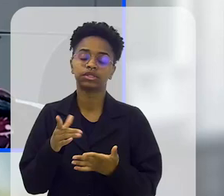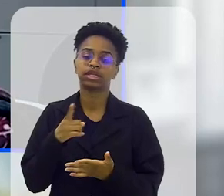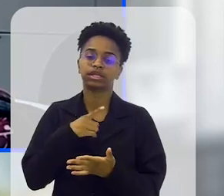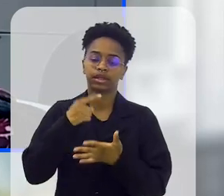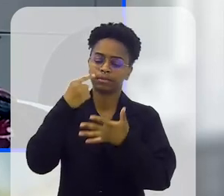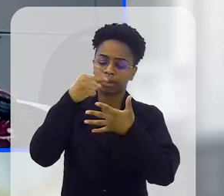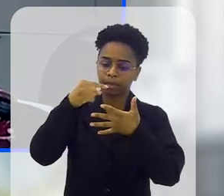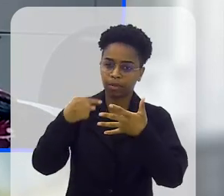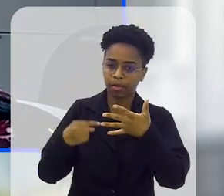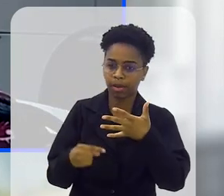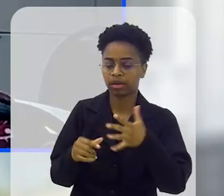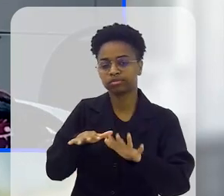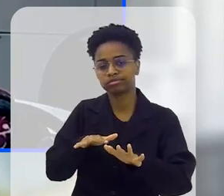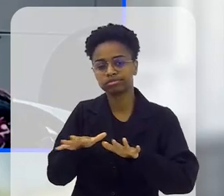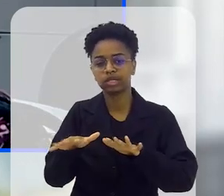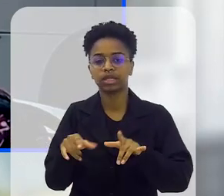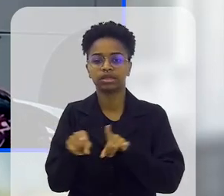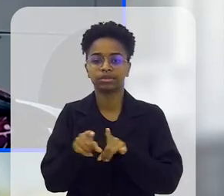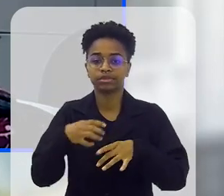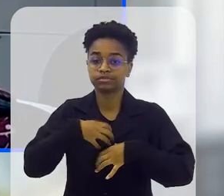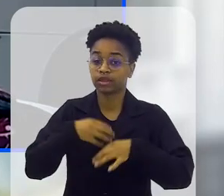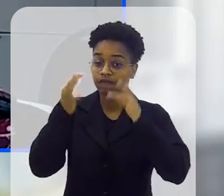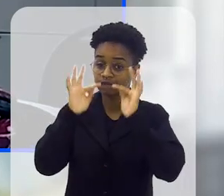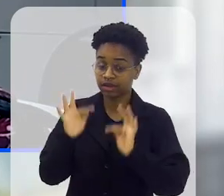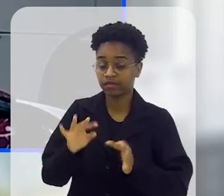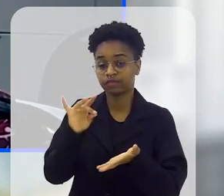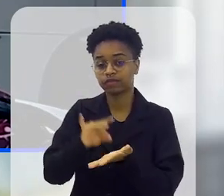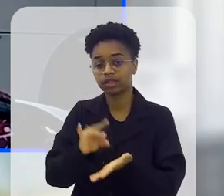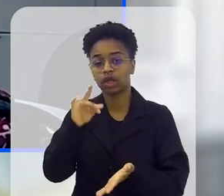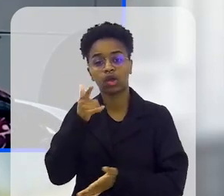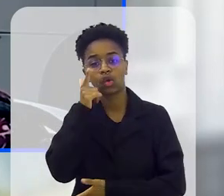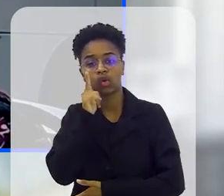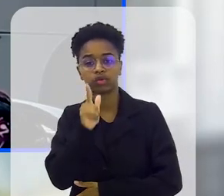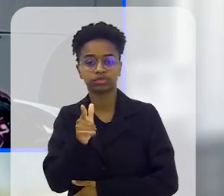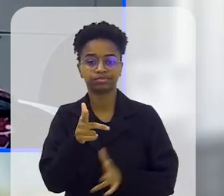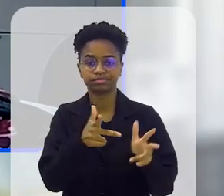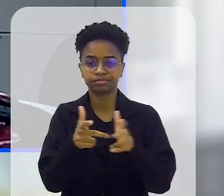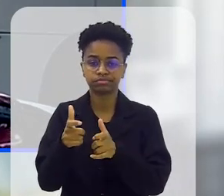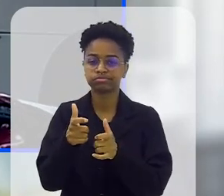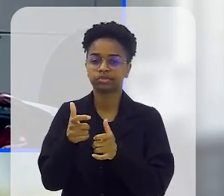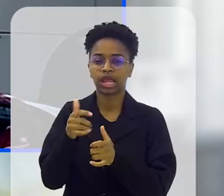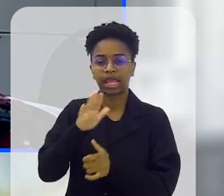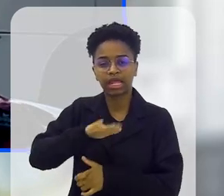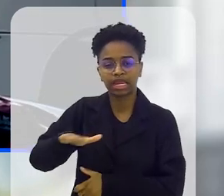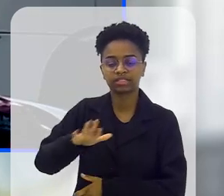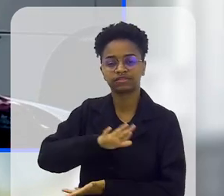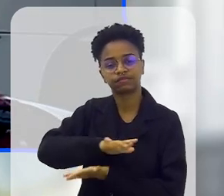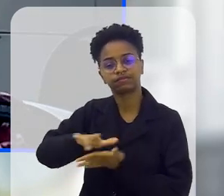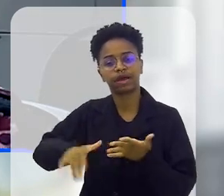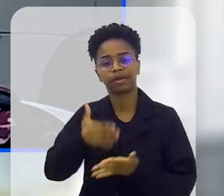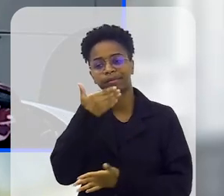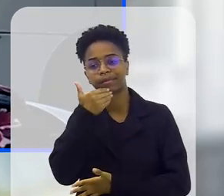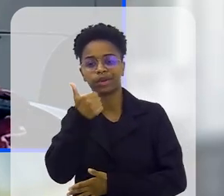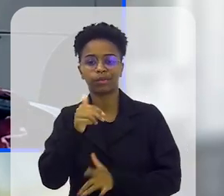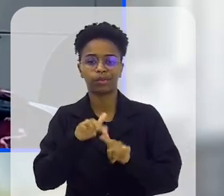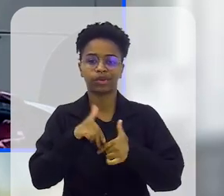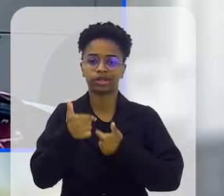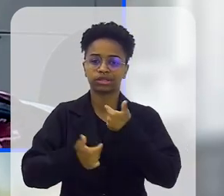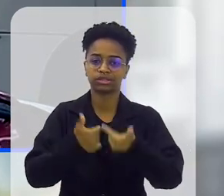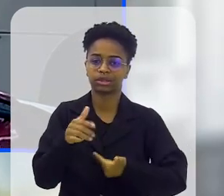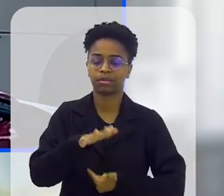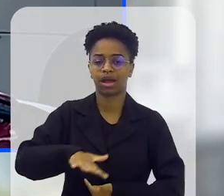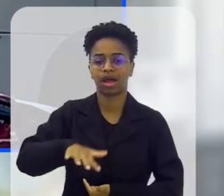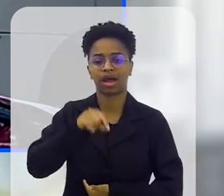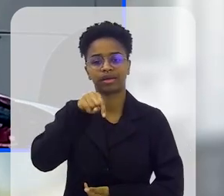Então, a gente tem todas essas dinâmicas e a gente está muito feliz em poder realmente ver muitos sucessos, muitas crianças que, através